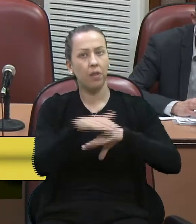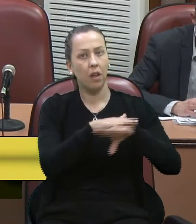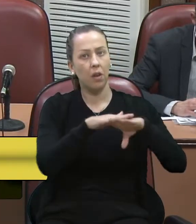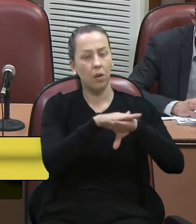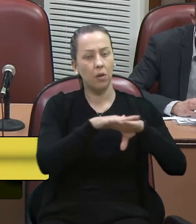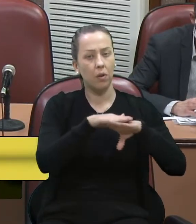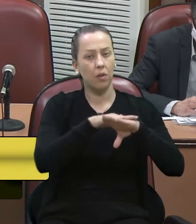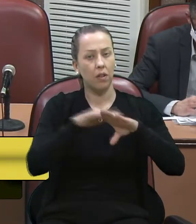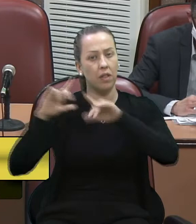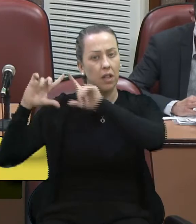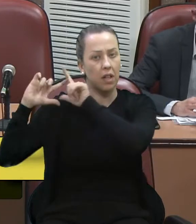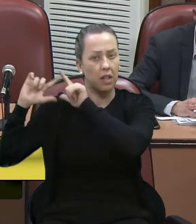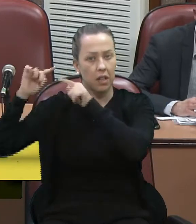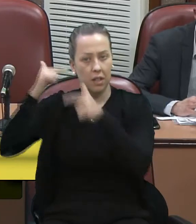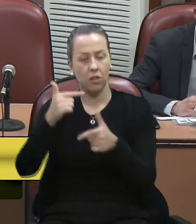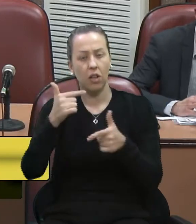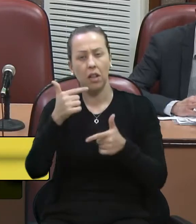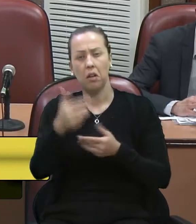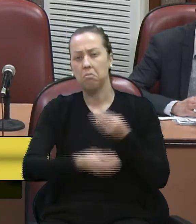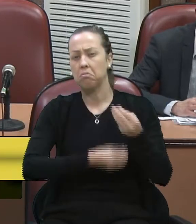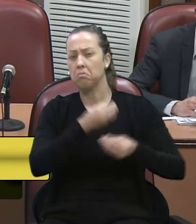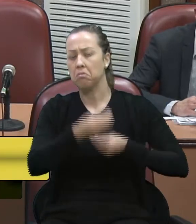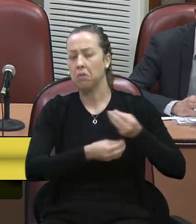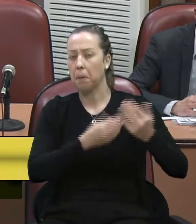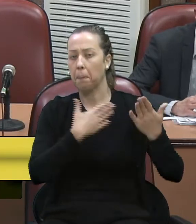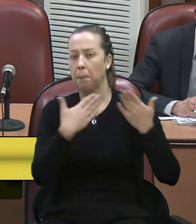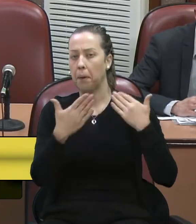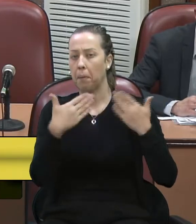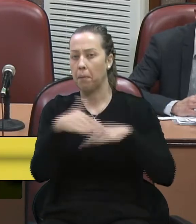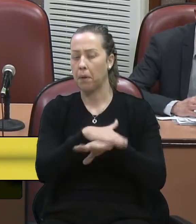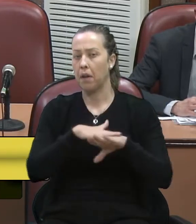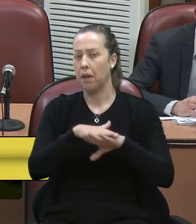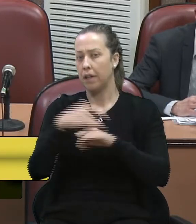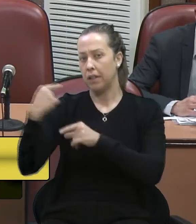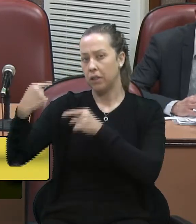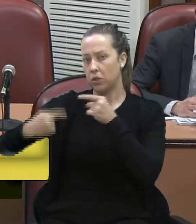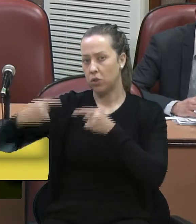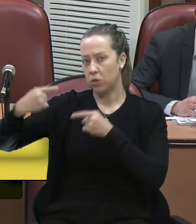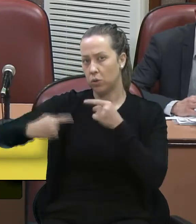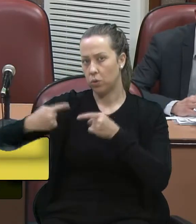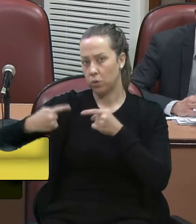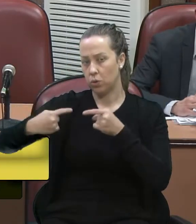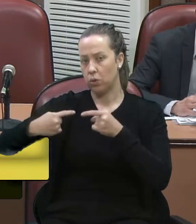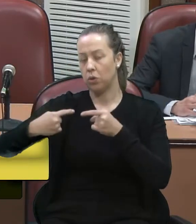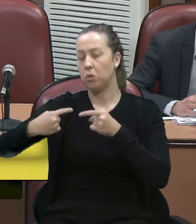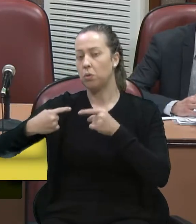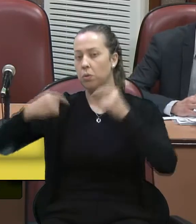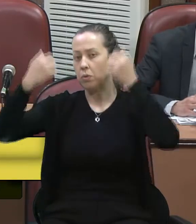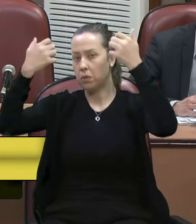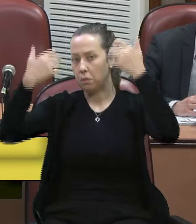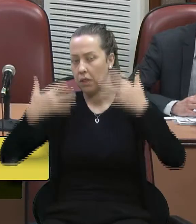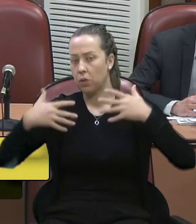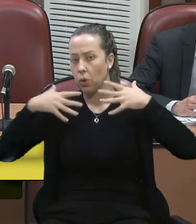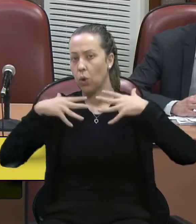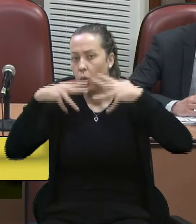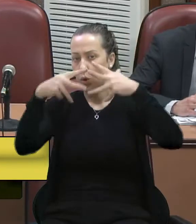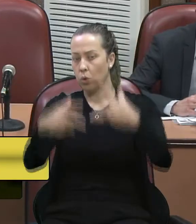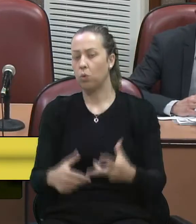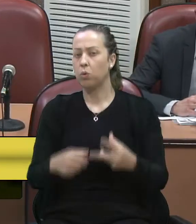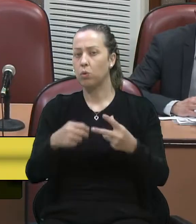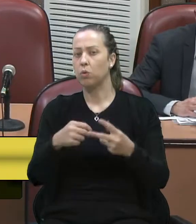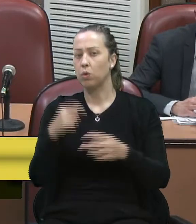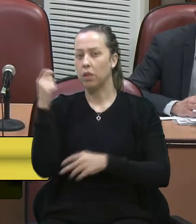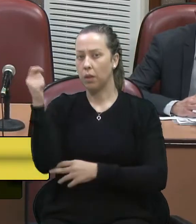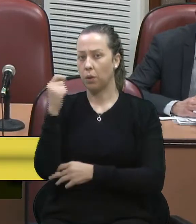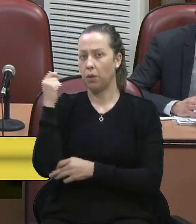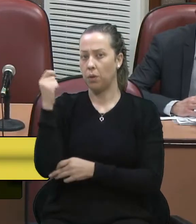sobre o tradicionalismo, é uma forma, dialogando, discutindo, mencionando tudo aquilo que o Rio